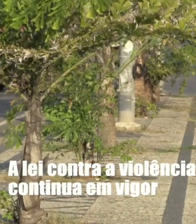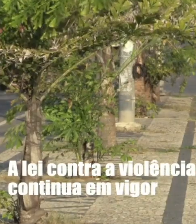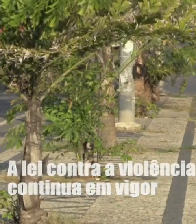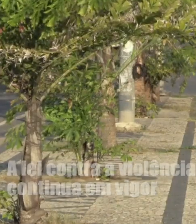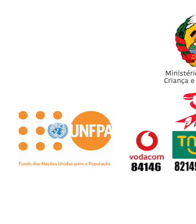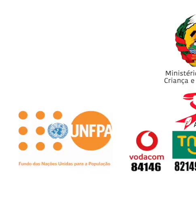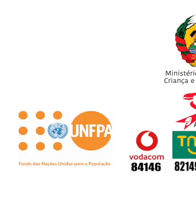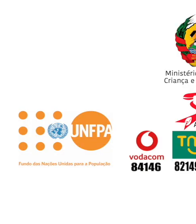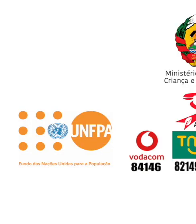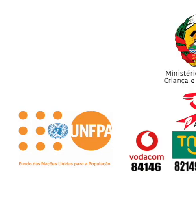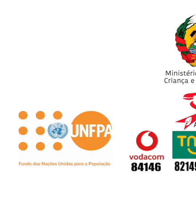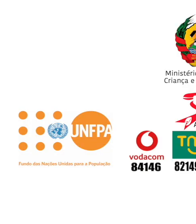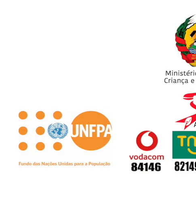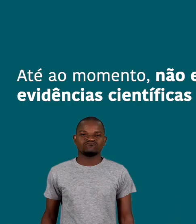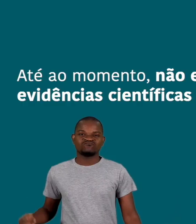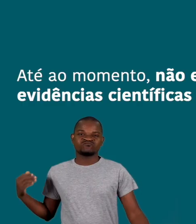-19.